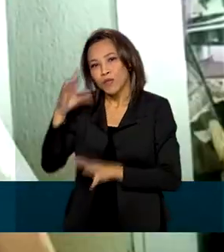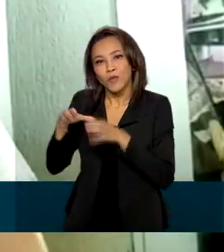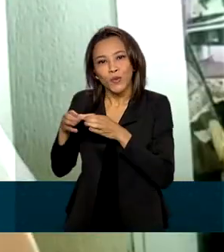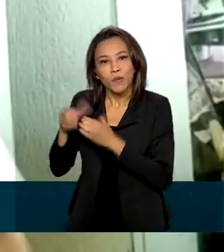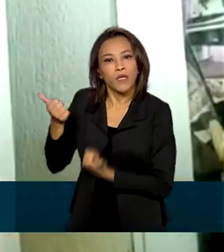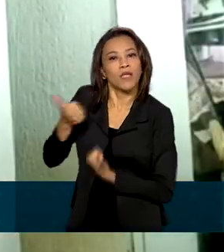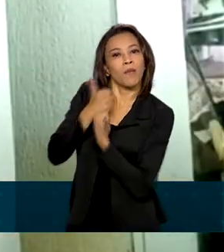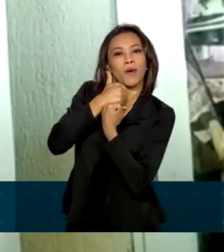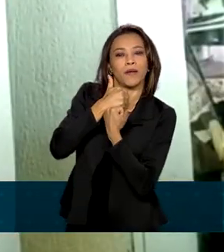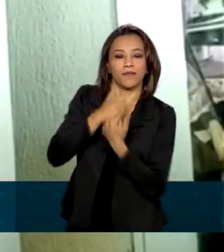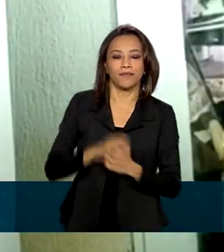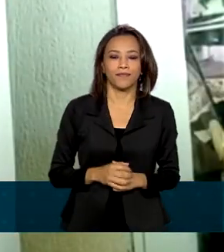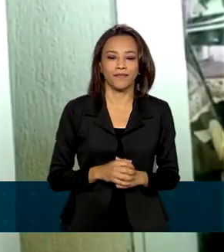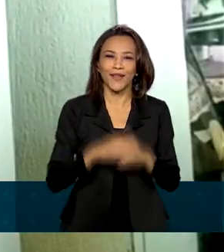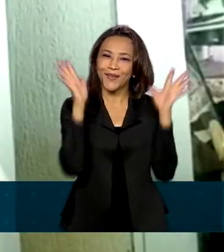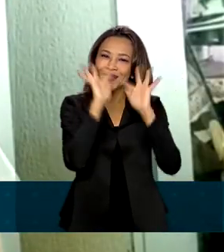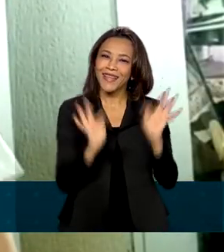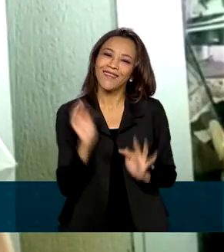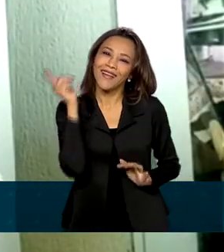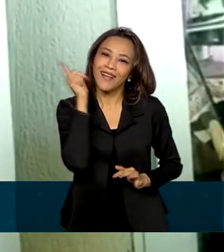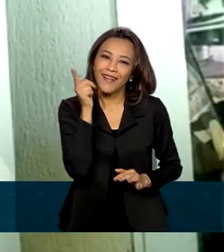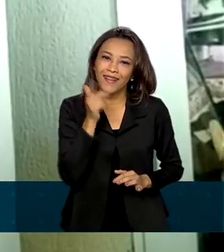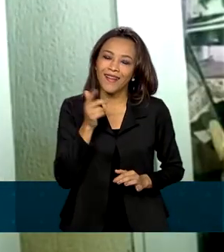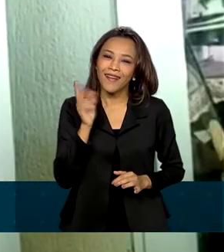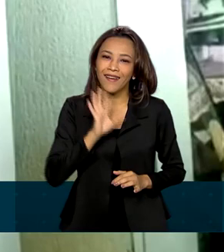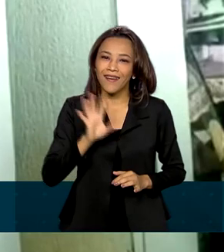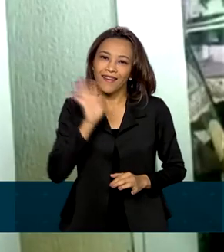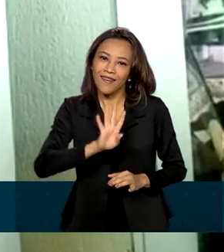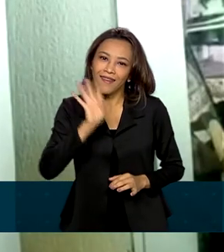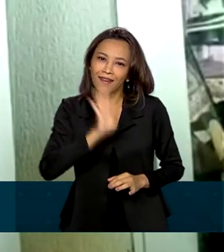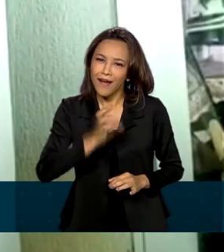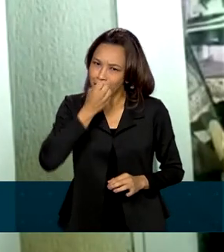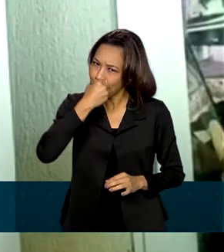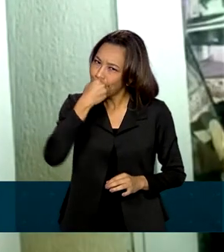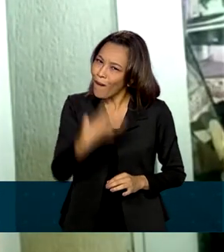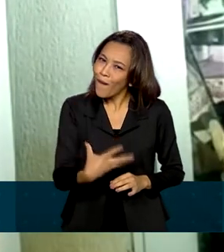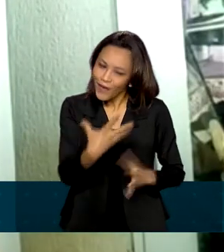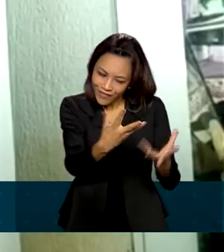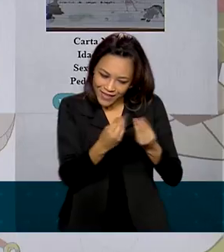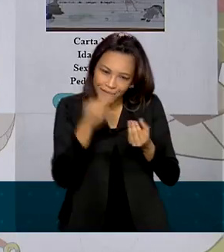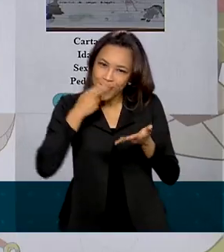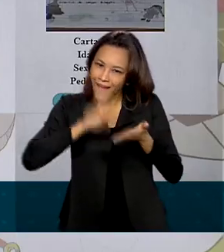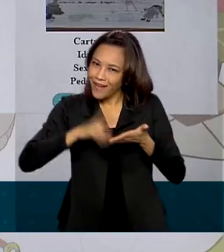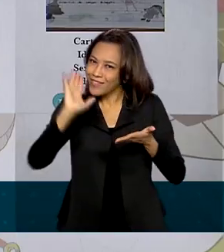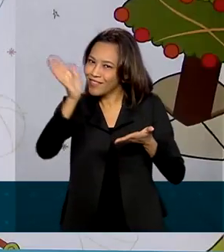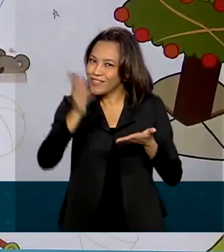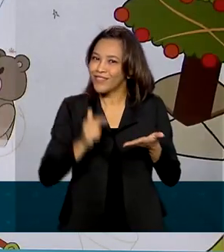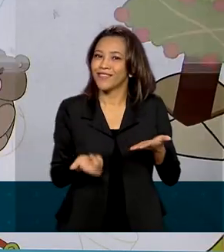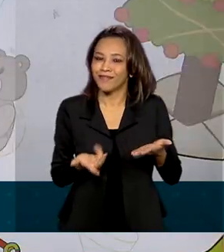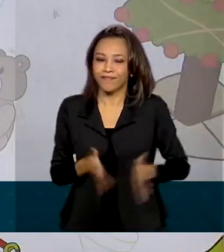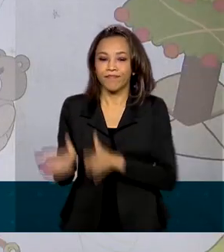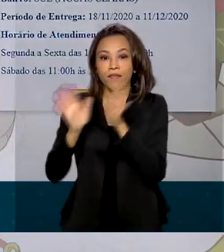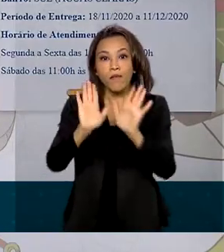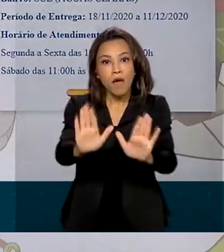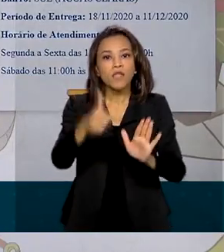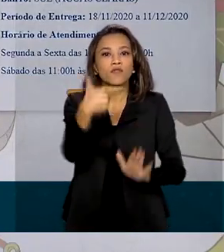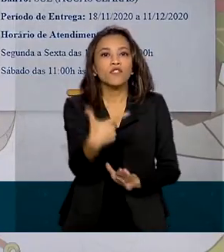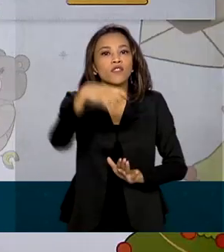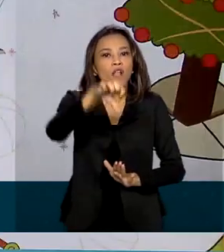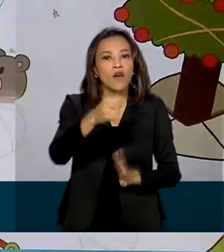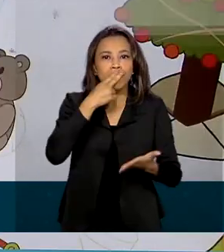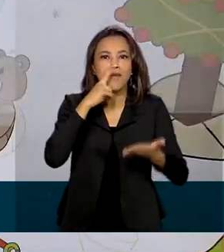conosco. O Natal é muito legal. É bom saber que o senhor receberá minha cartinha. Mas 29 mil